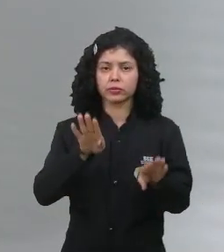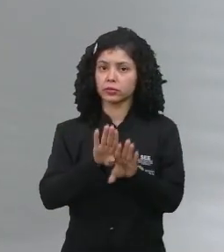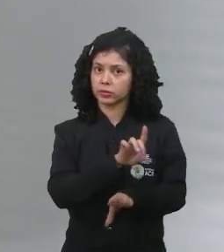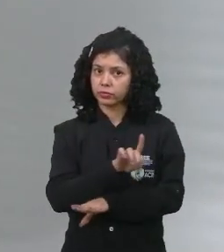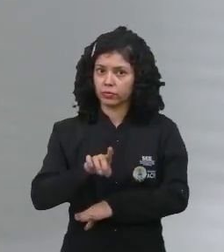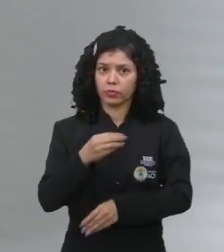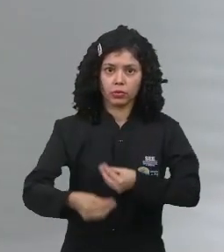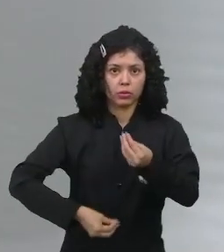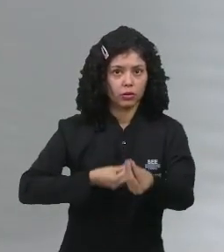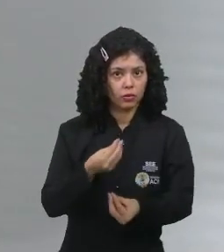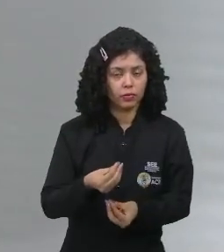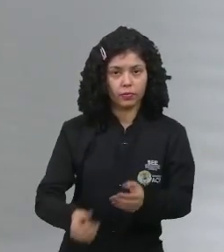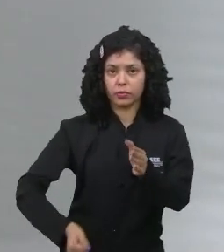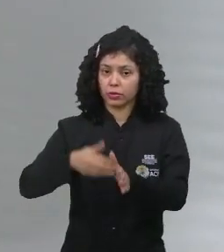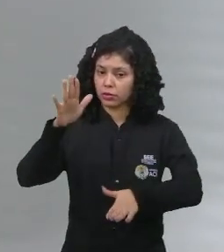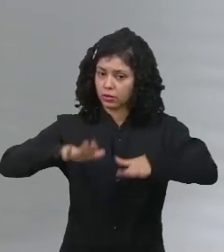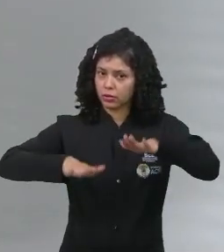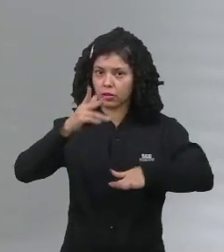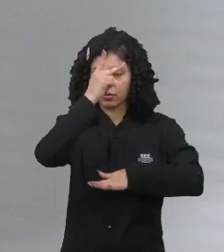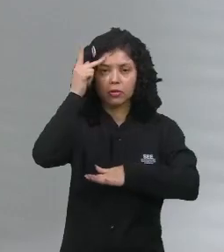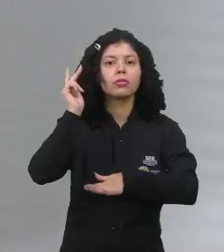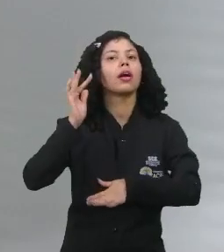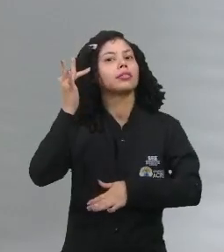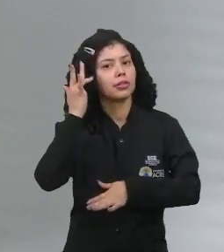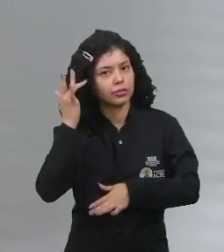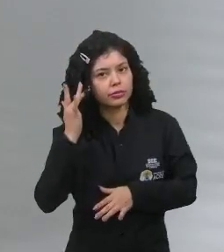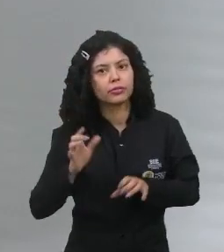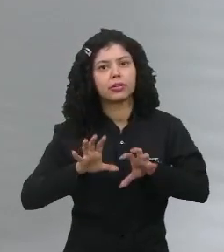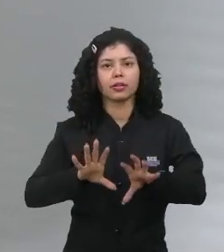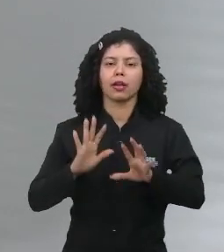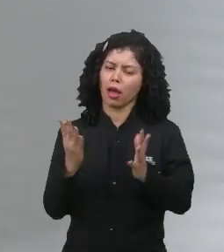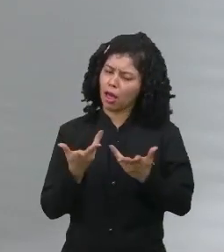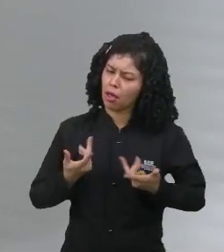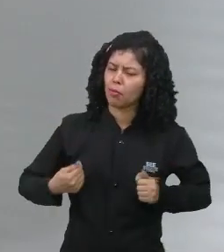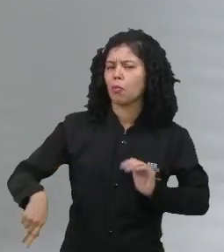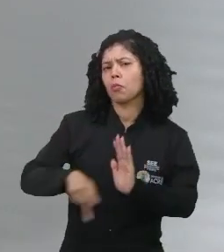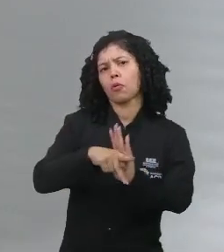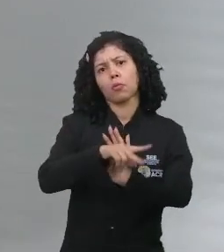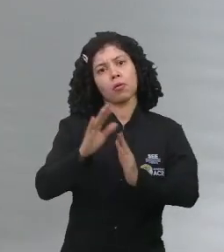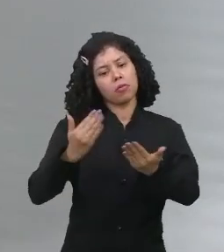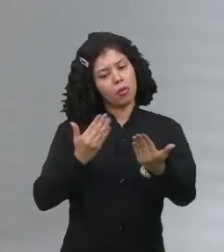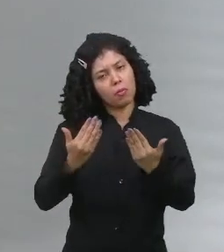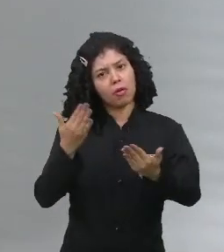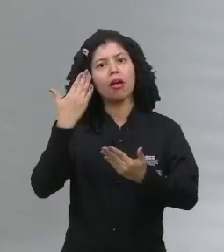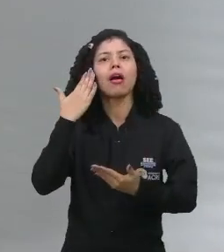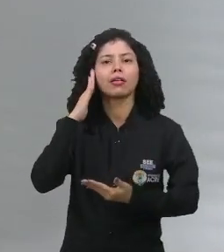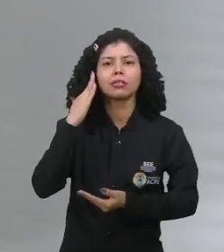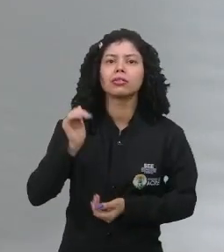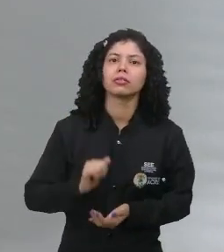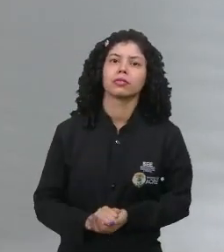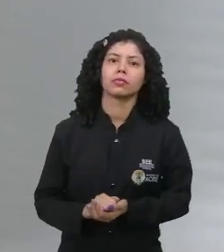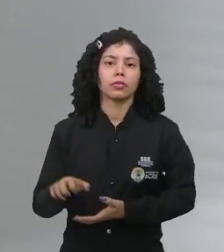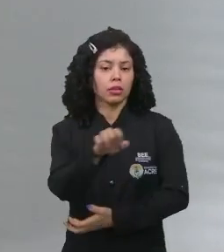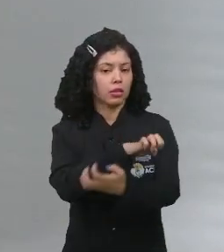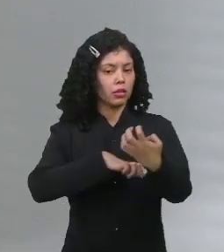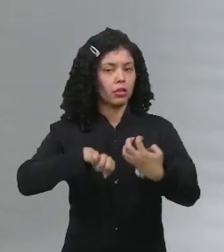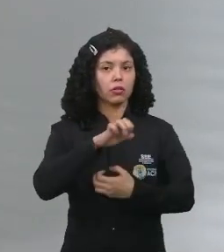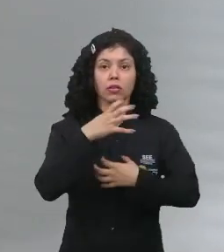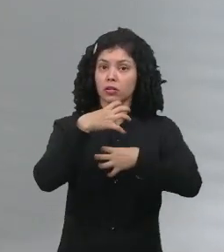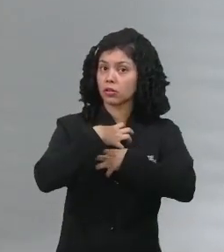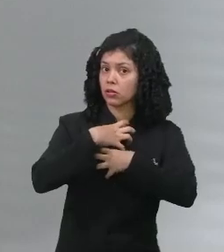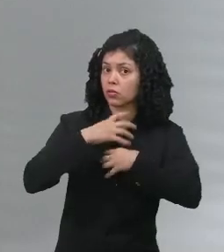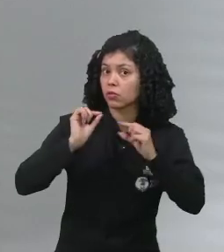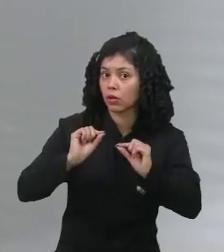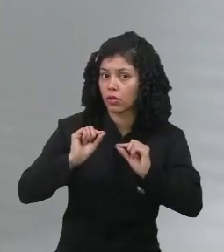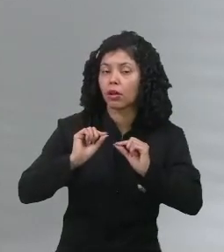como muitas das vezes as pessoas estão habituadas em compreender. É revolução no sentido